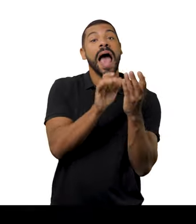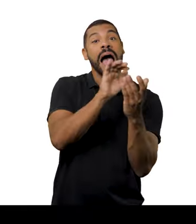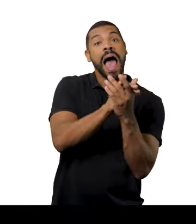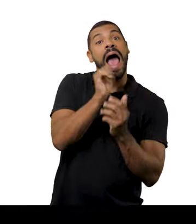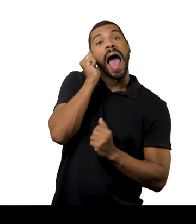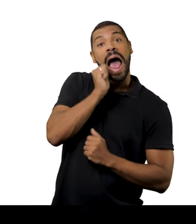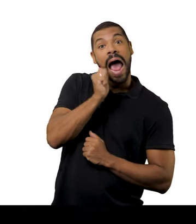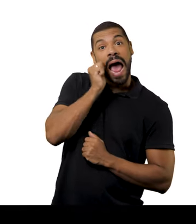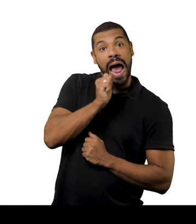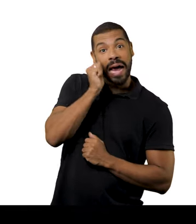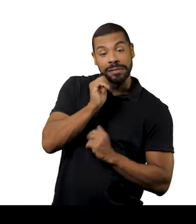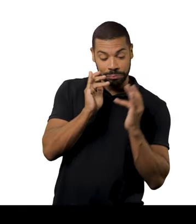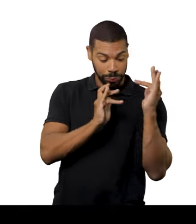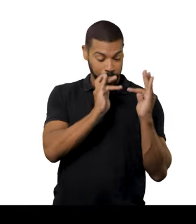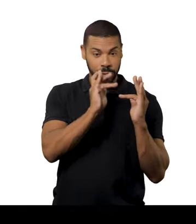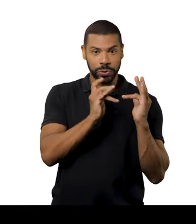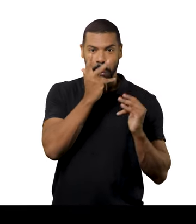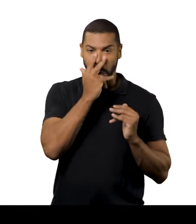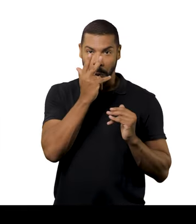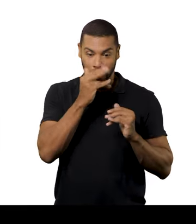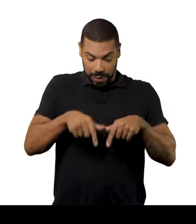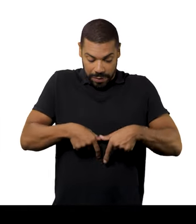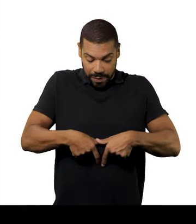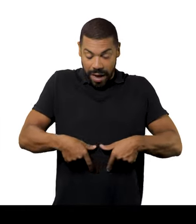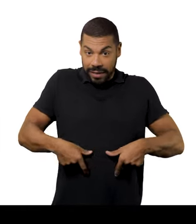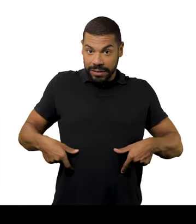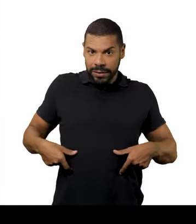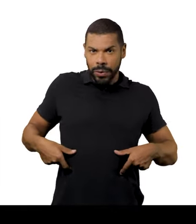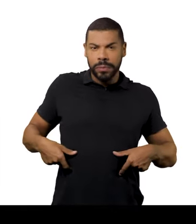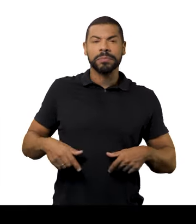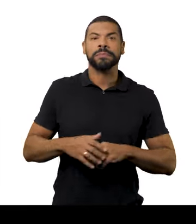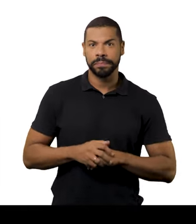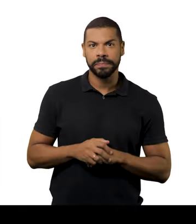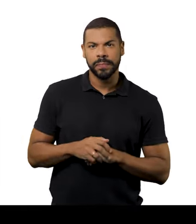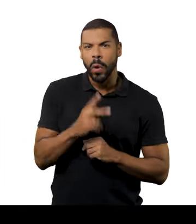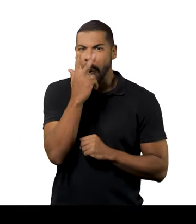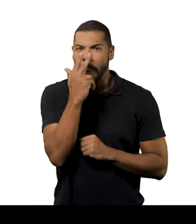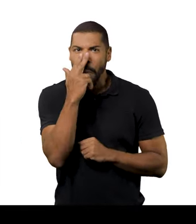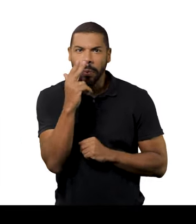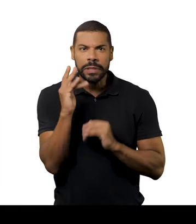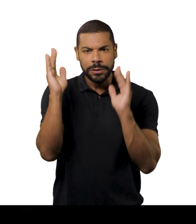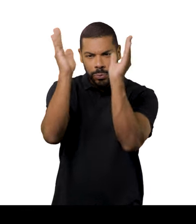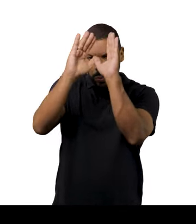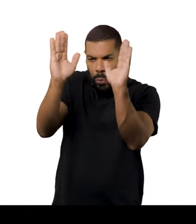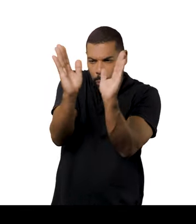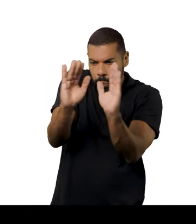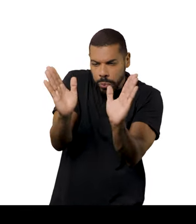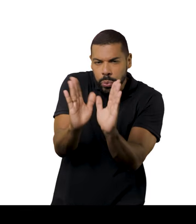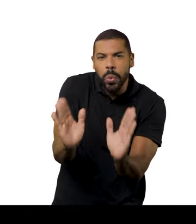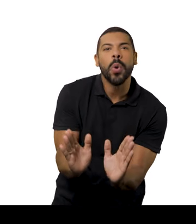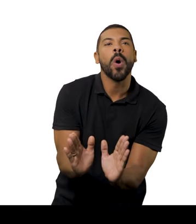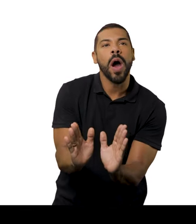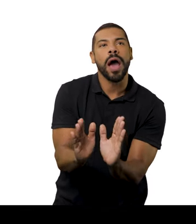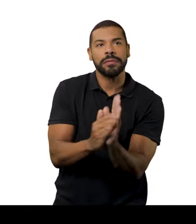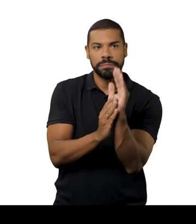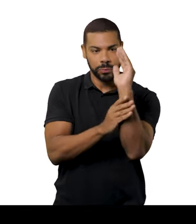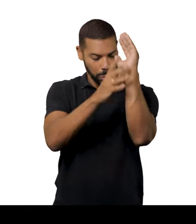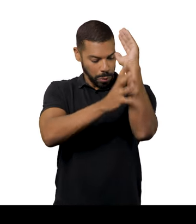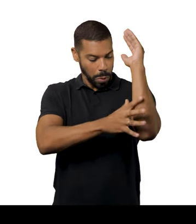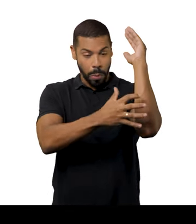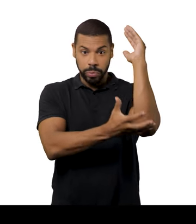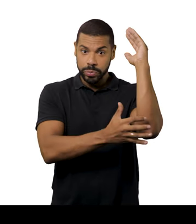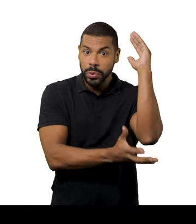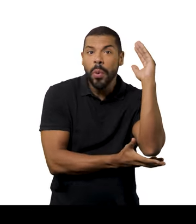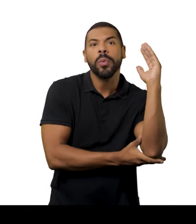vestido da noiva é um vestido cintura quase império, com as mães bufantes e a